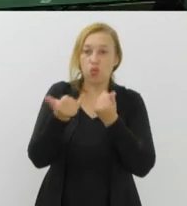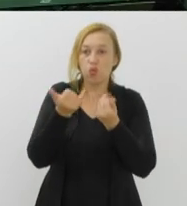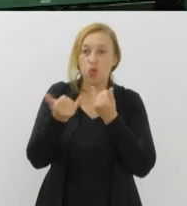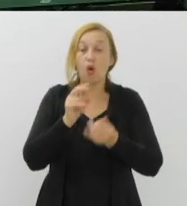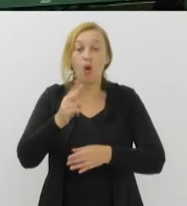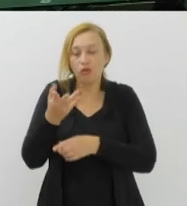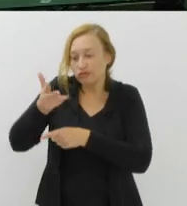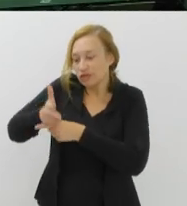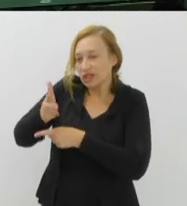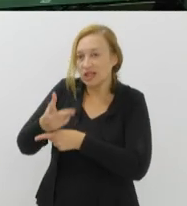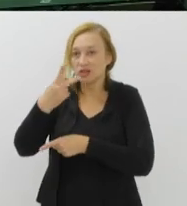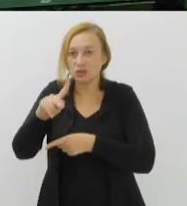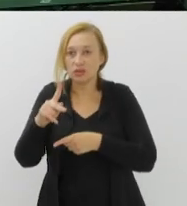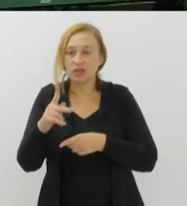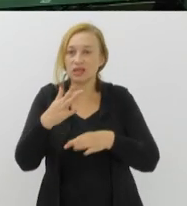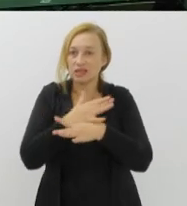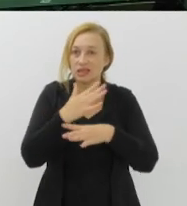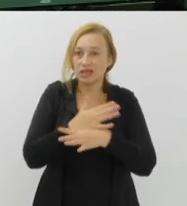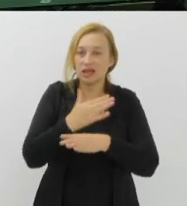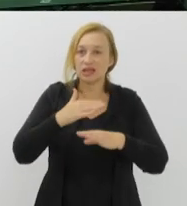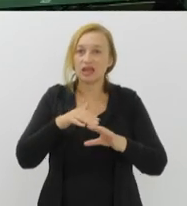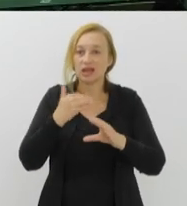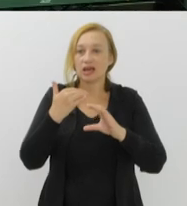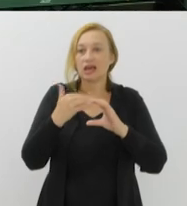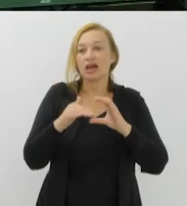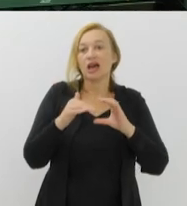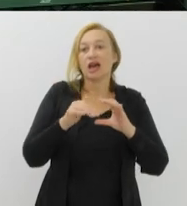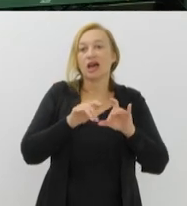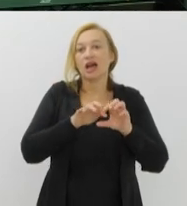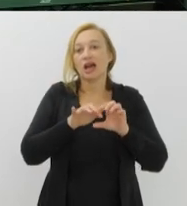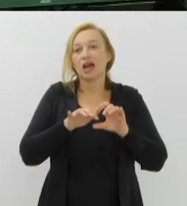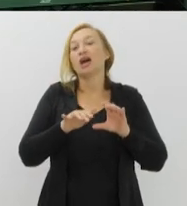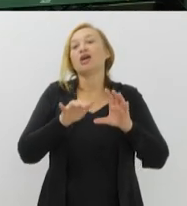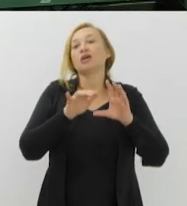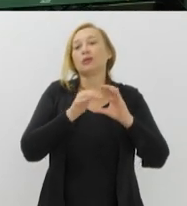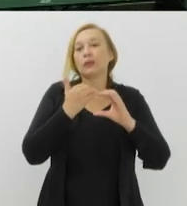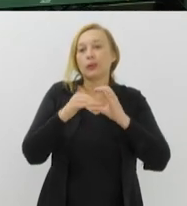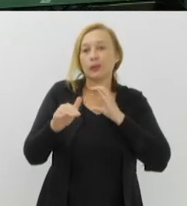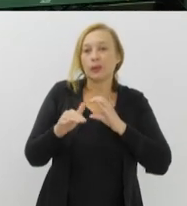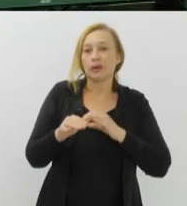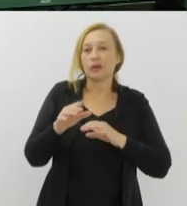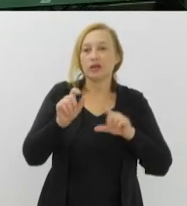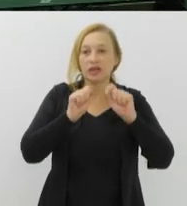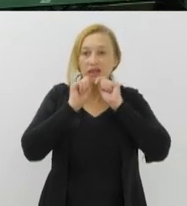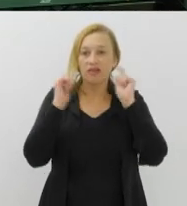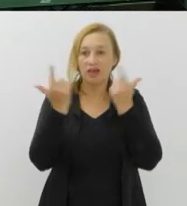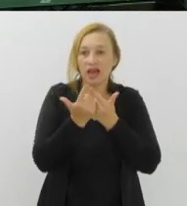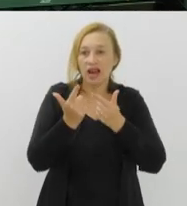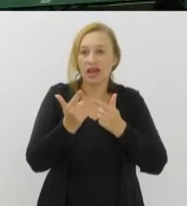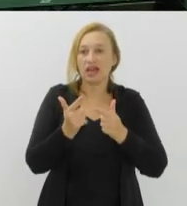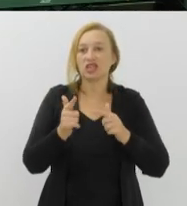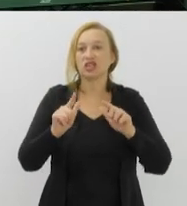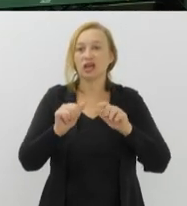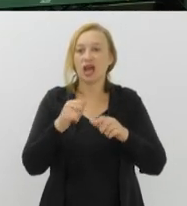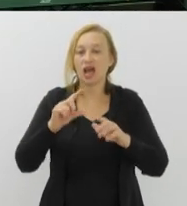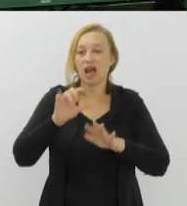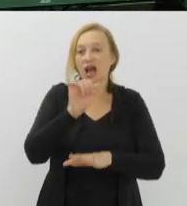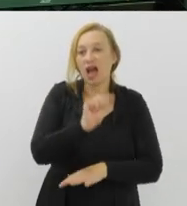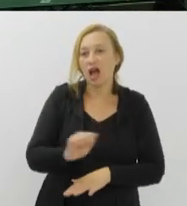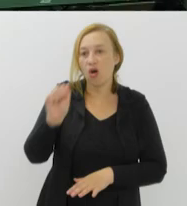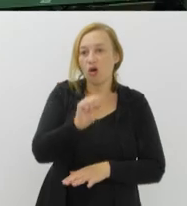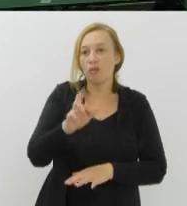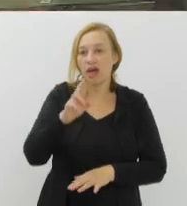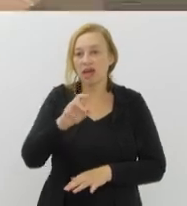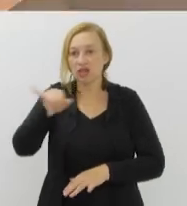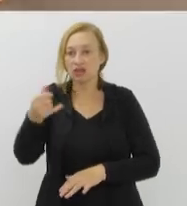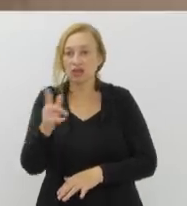vídeos aí da sua cidade, é só acessar nosso e-mail tvalerje, arroba, alerje.rj.gov.br. Um ótimo dia para você e